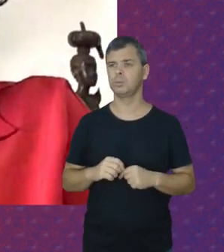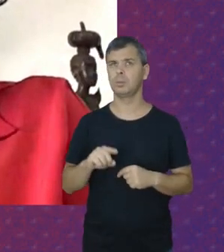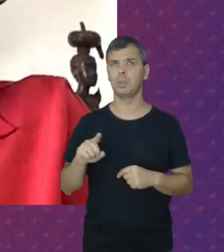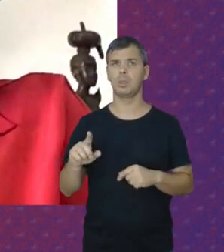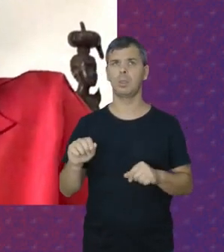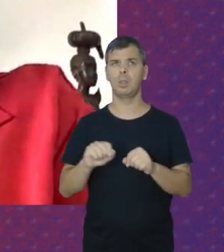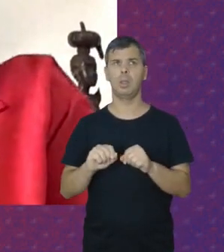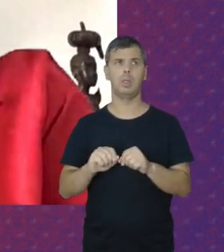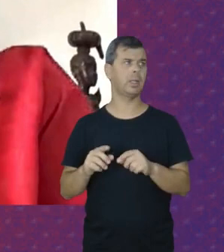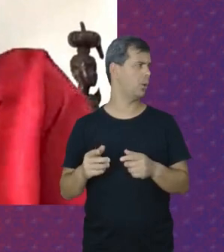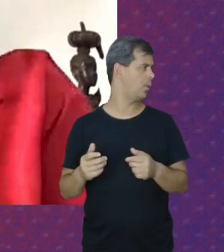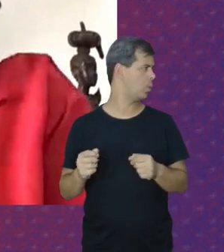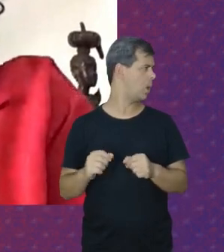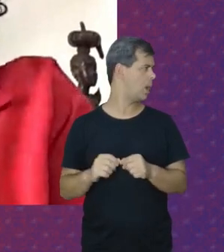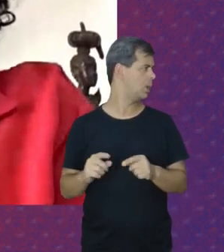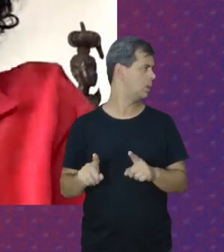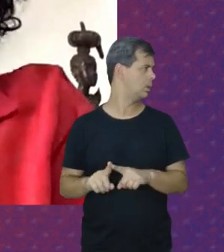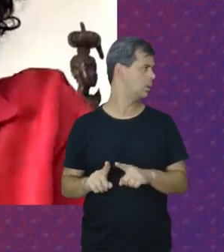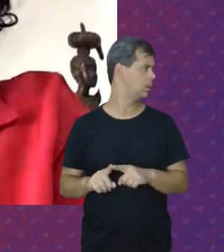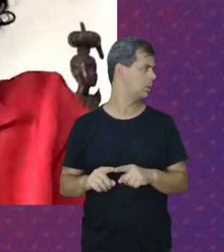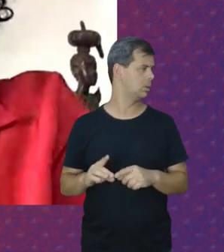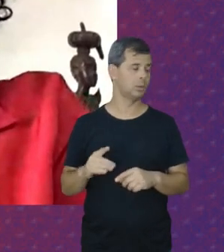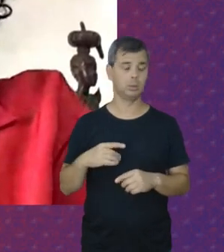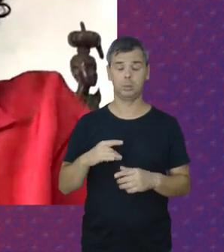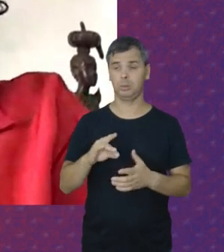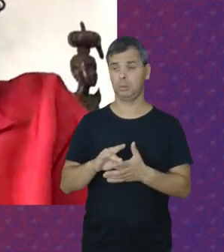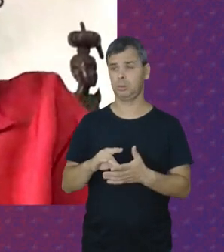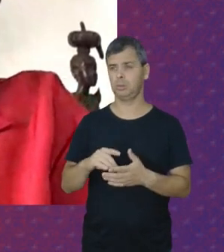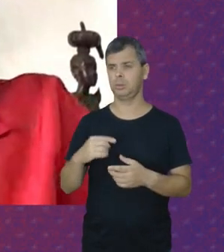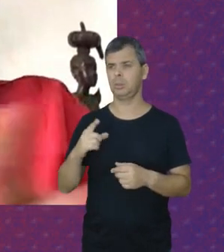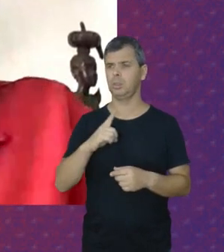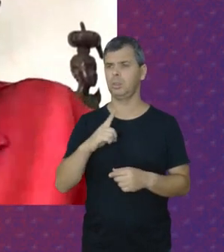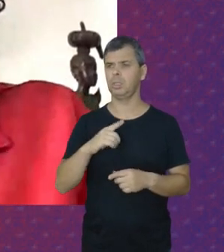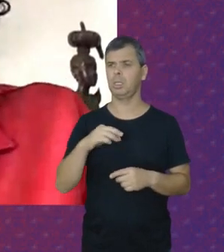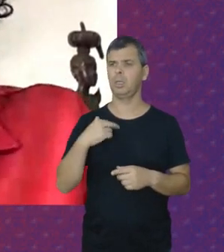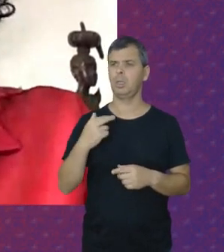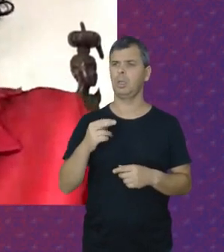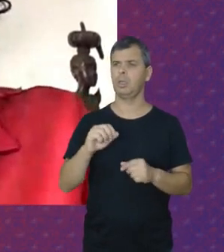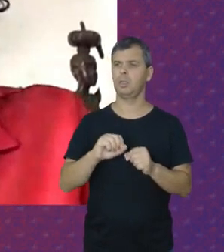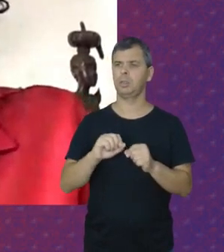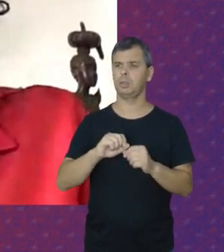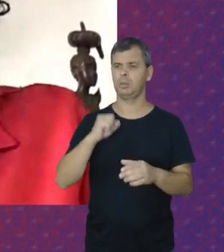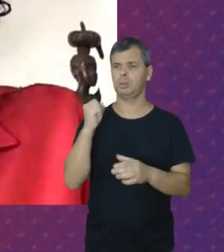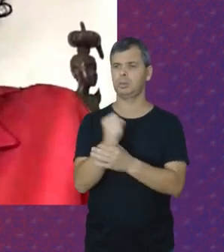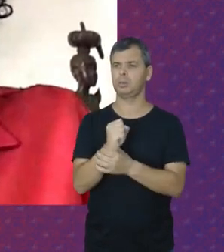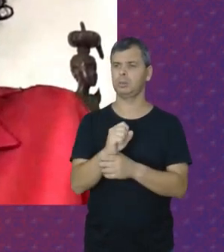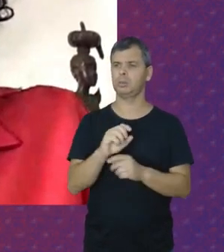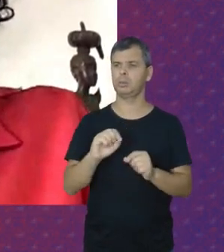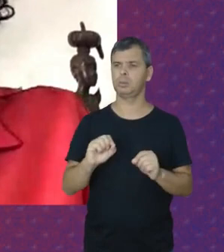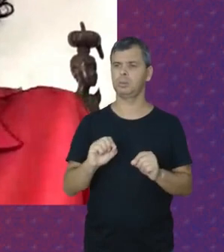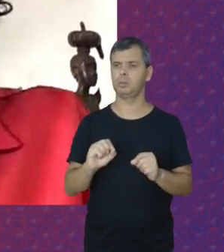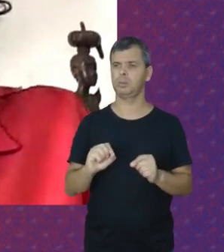Consigam Realmente Ter As suas Garantias